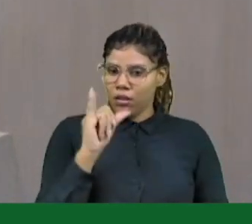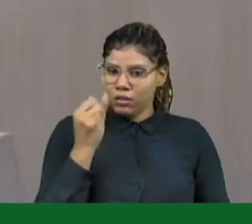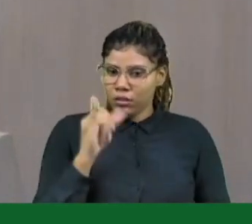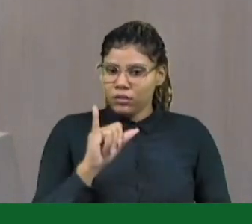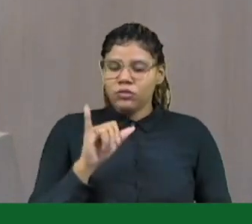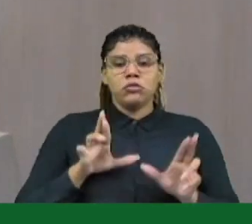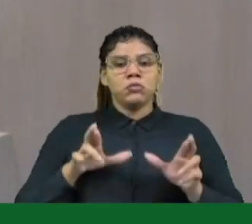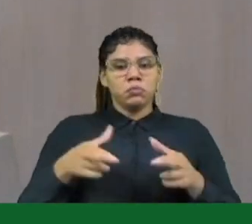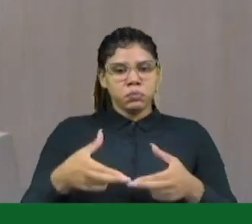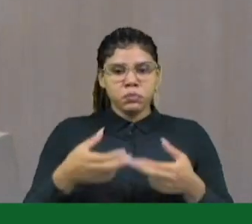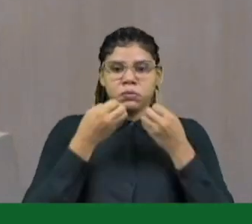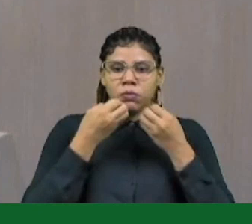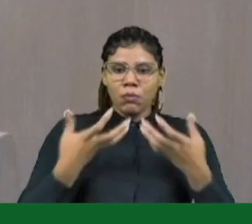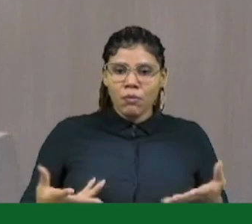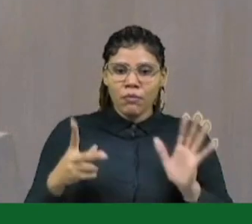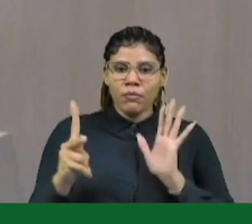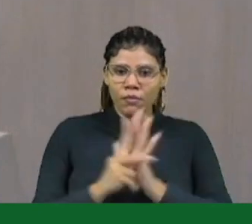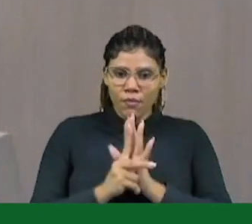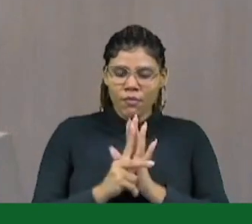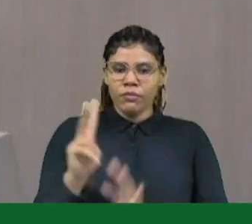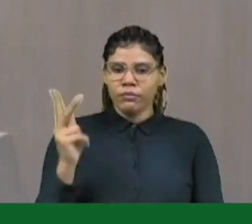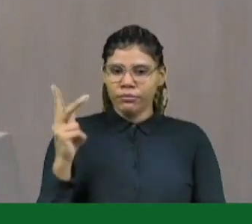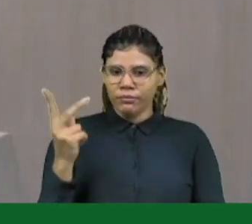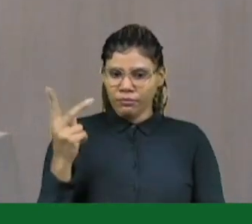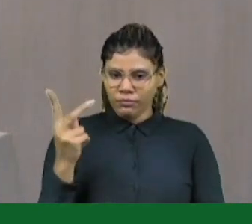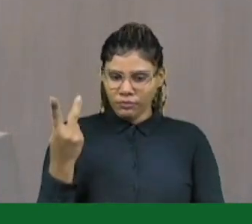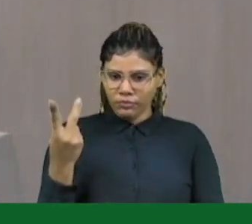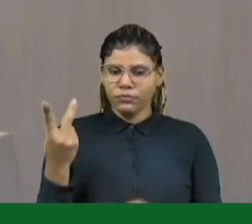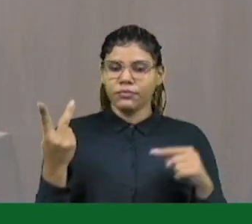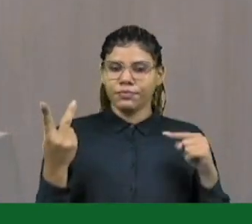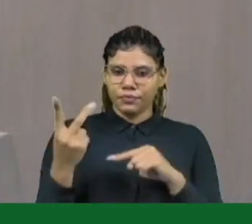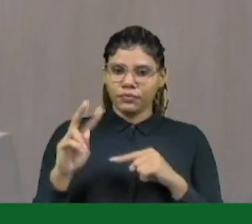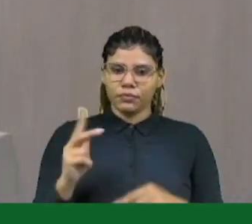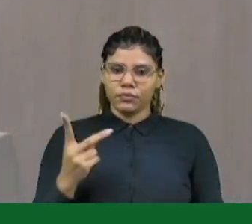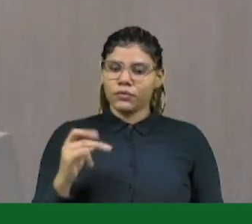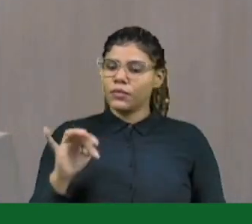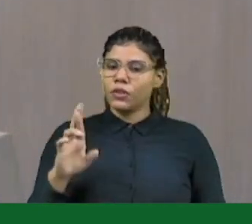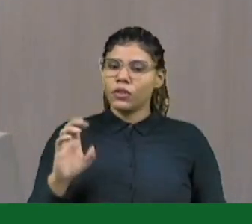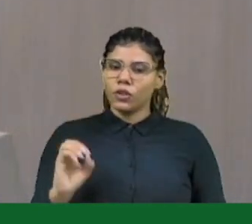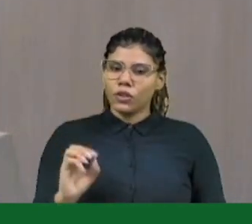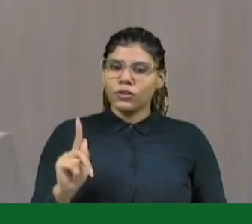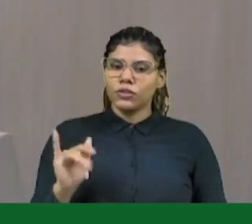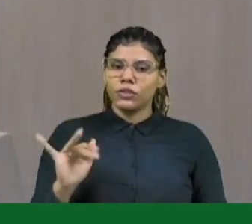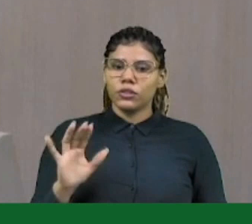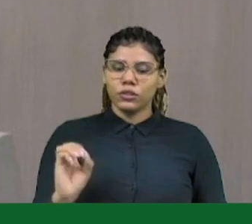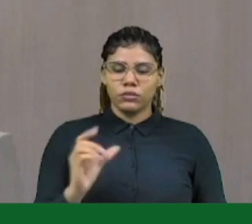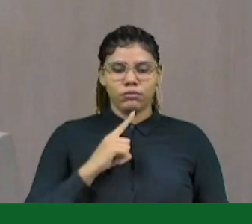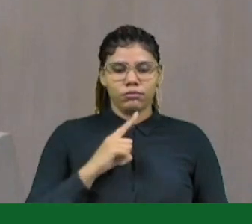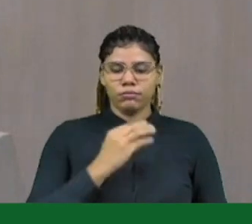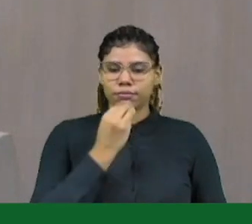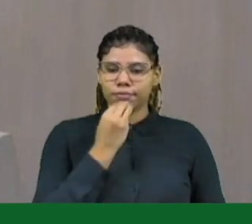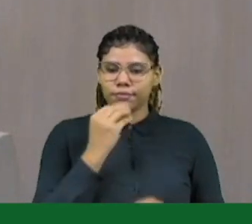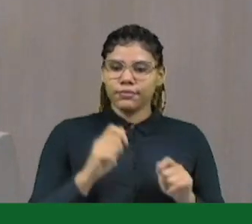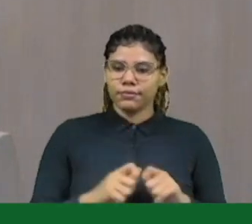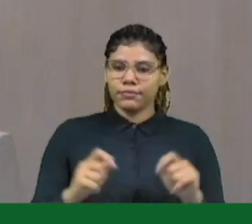renovável vinda, advinda do hidrogênio, para que se tenha essa oportunidade de se fazer com que o